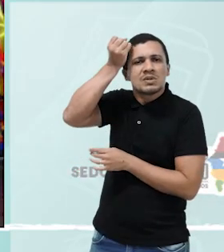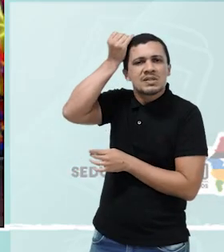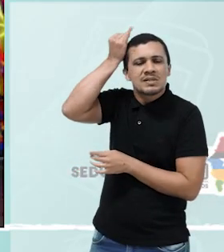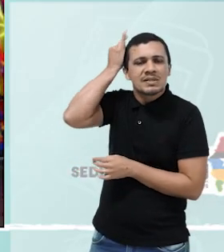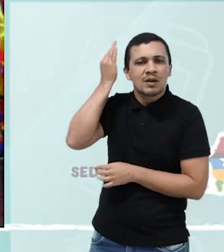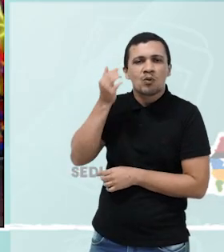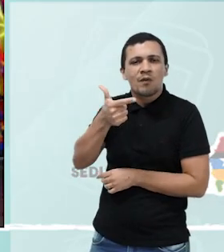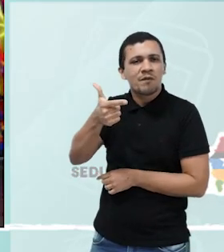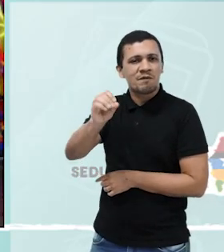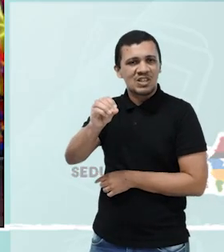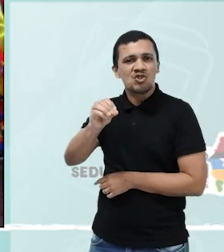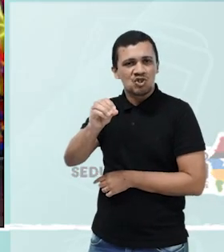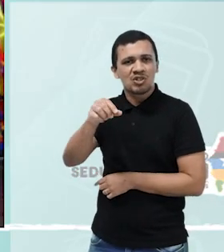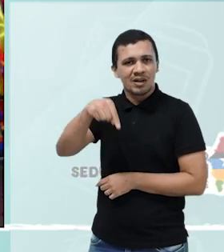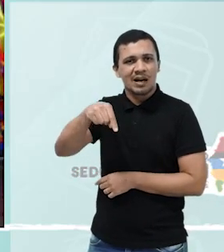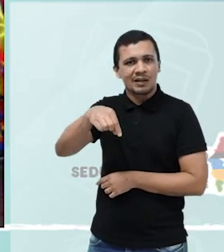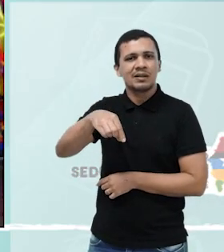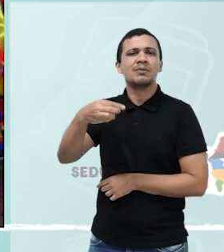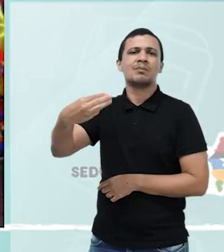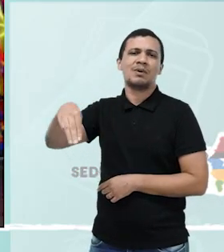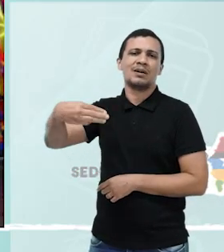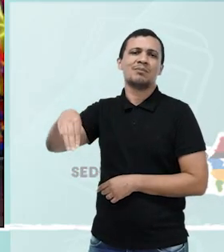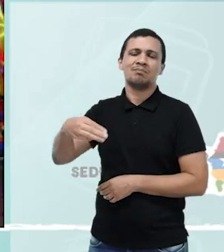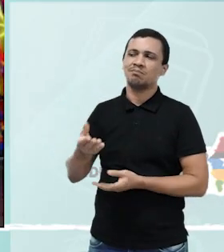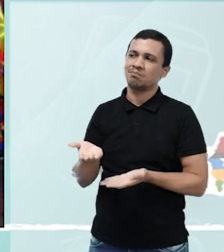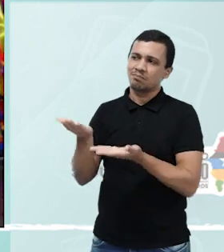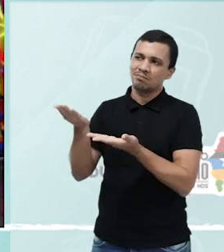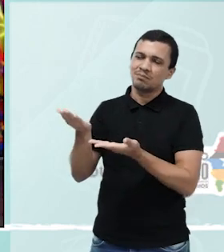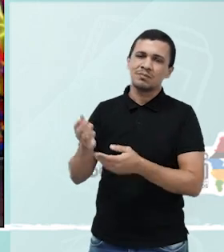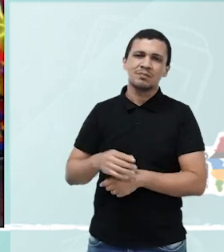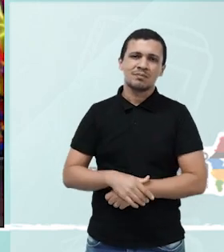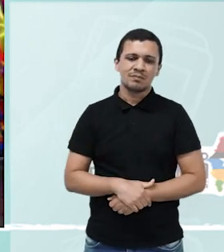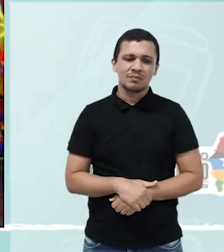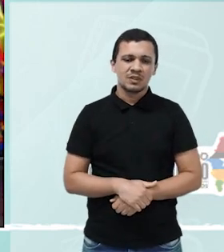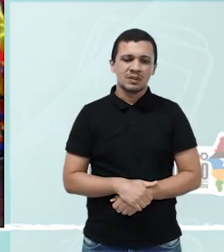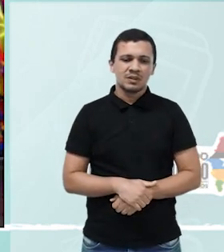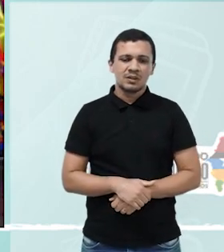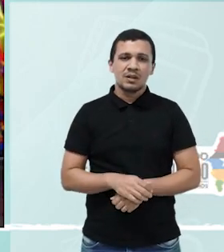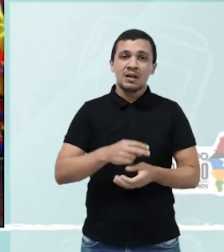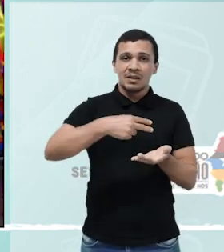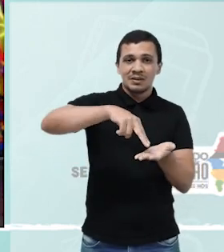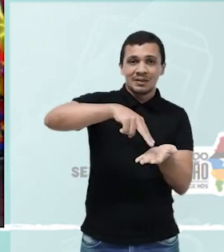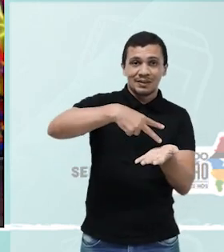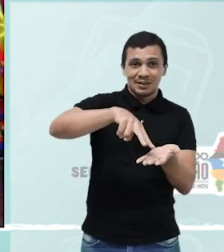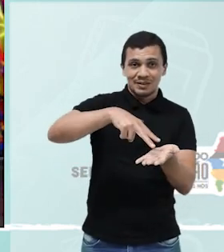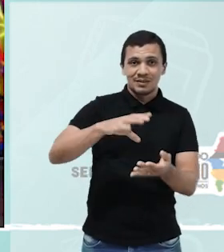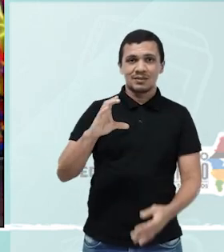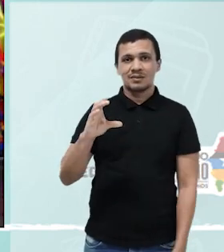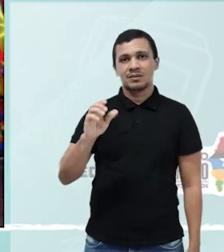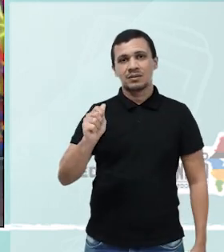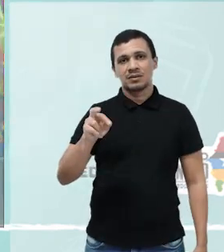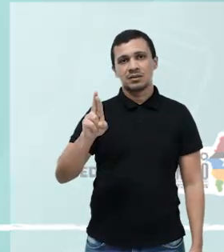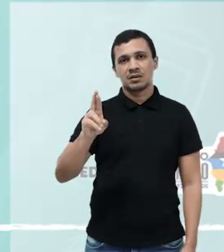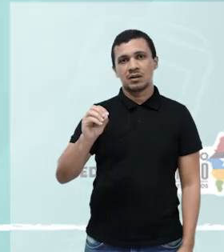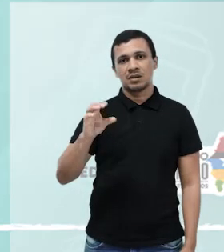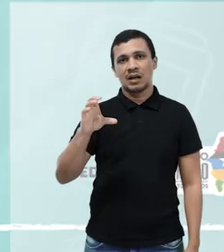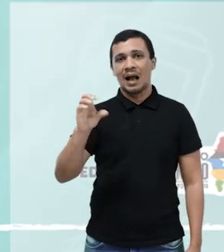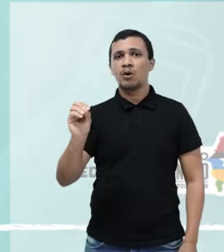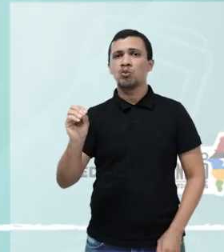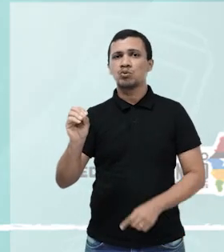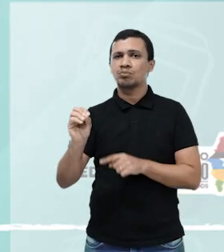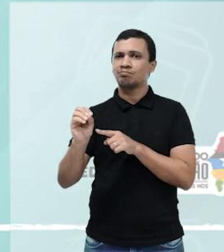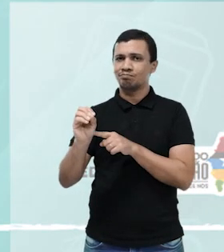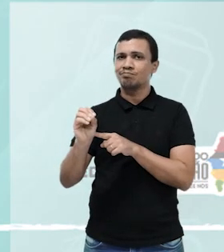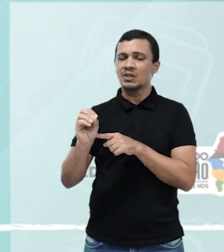aqui no estado do Maranhão, e que ganharam uma nova roupagem. Dança do caroço, que é uma dança que tem um